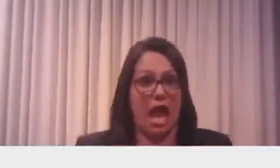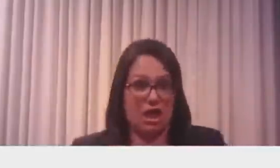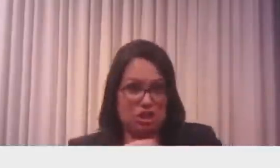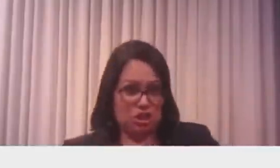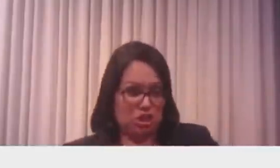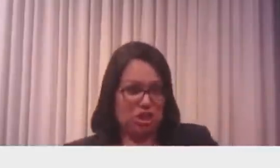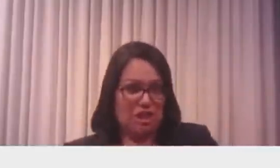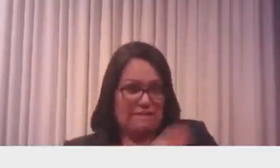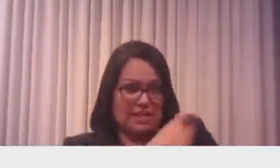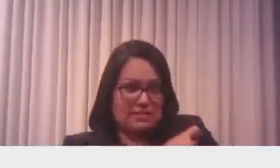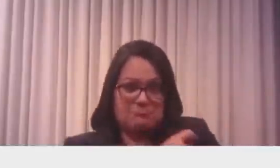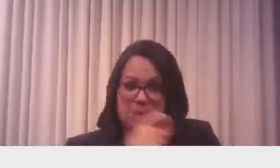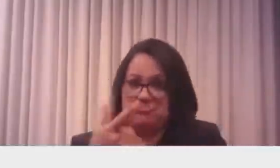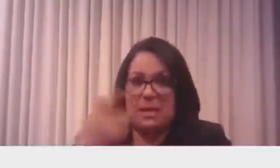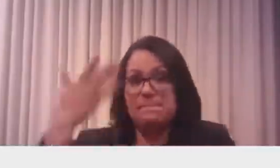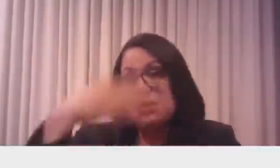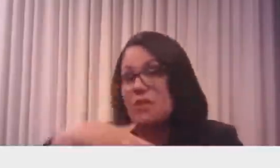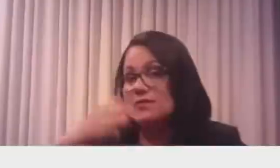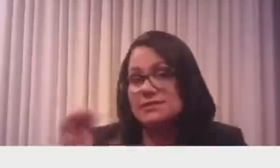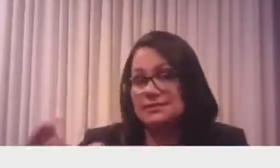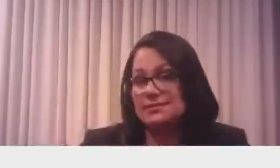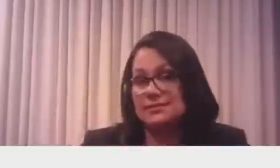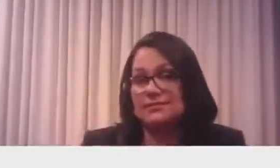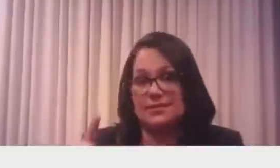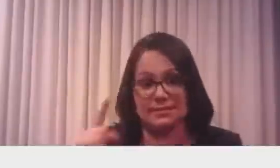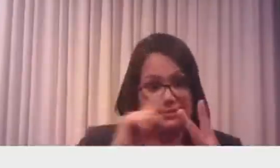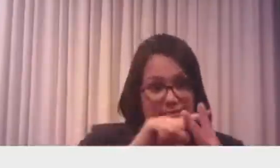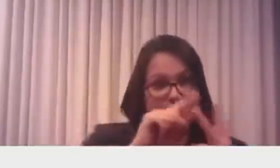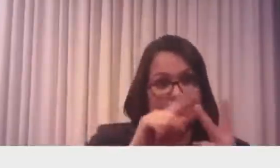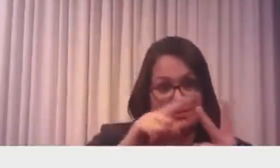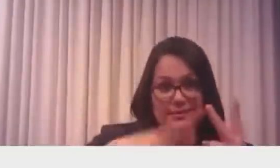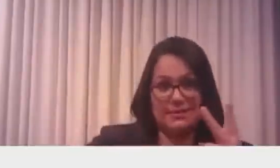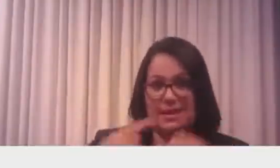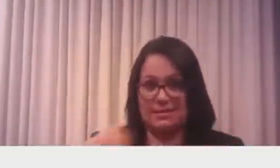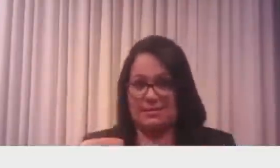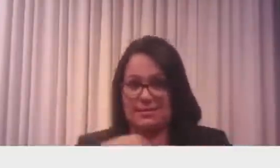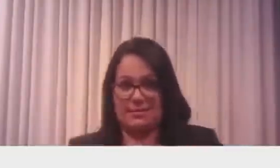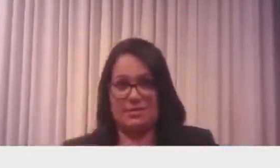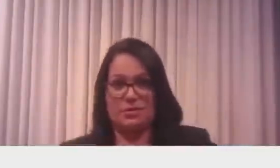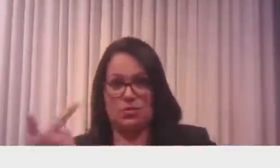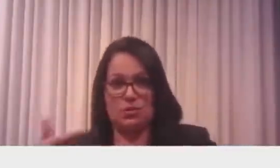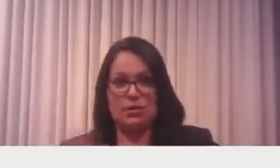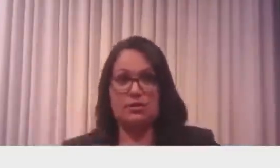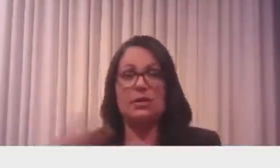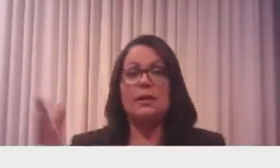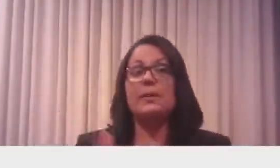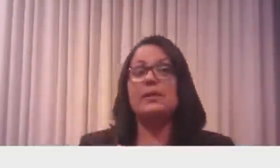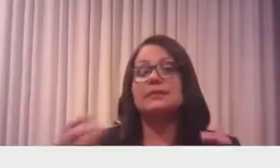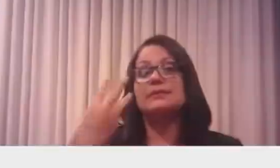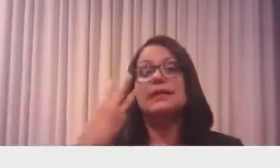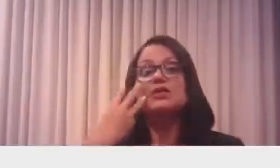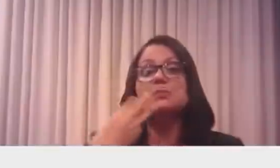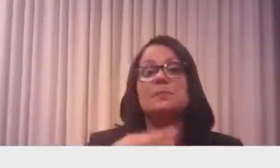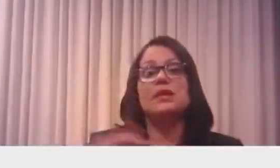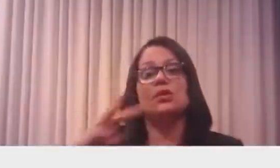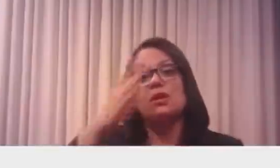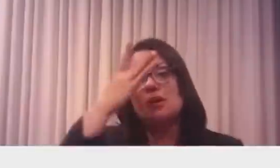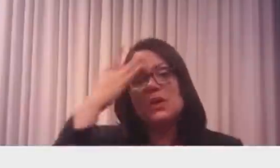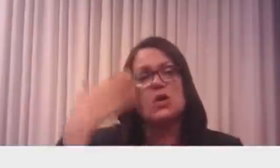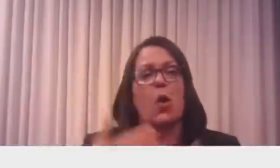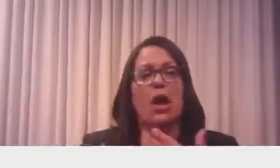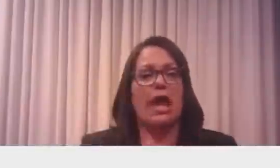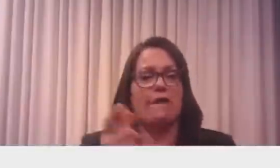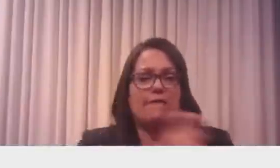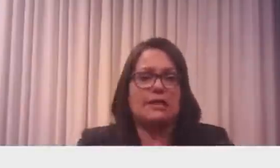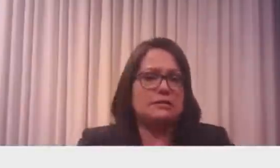as informações que eu tenho, extra-oficiais, é que desses pouco mais 3 milhões de jovens entre 12 e 17 anos vacinados, foram qualquer vacina.